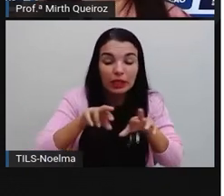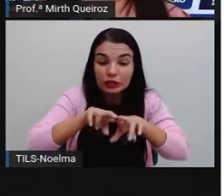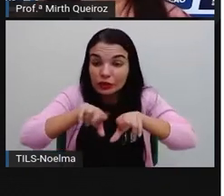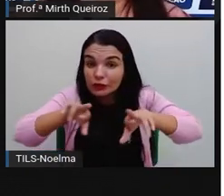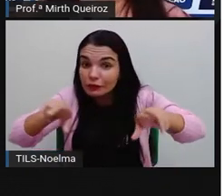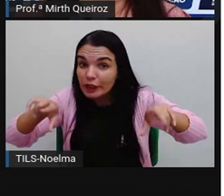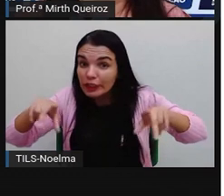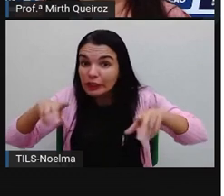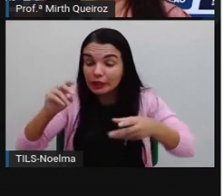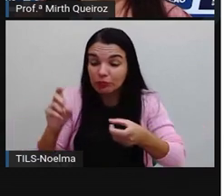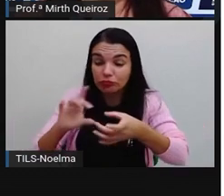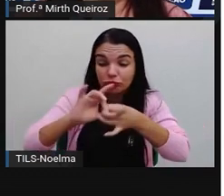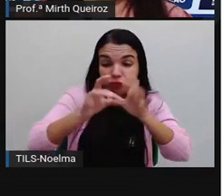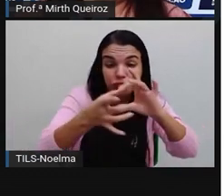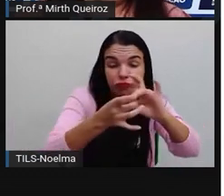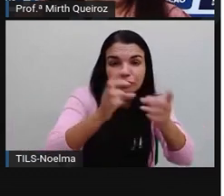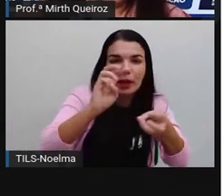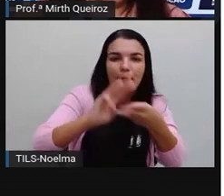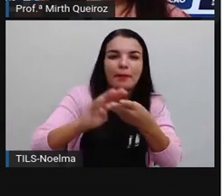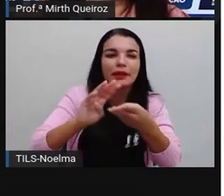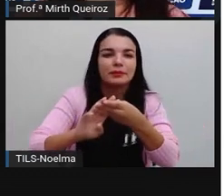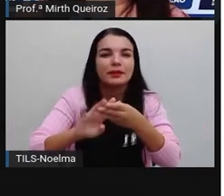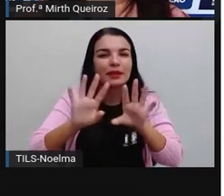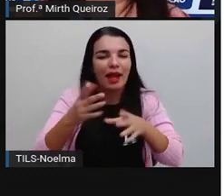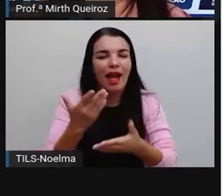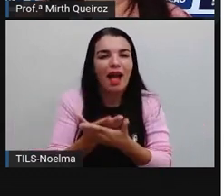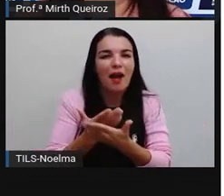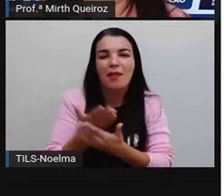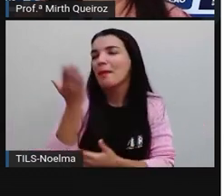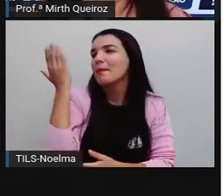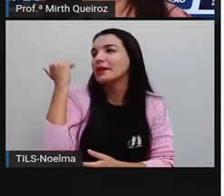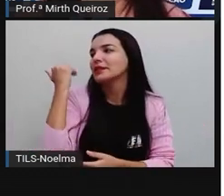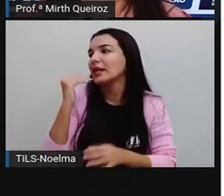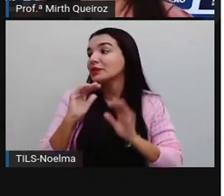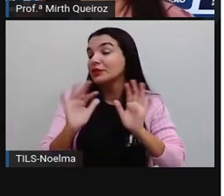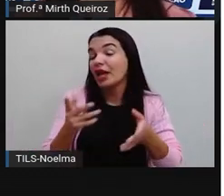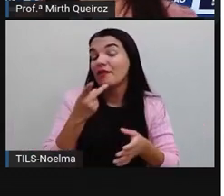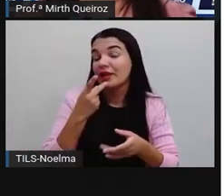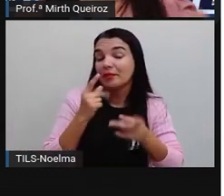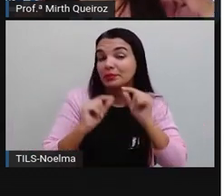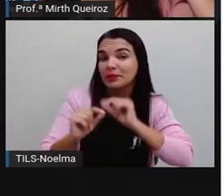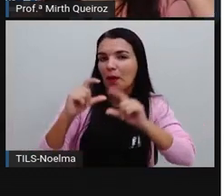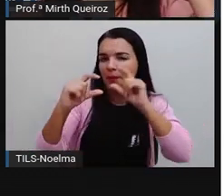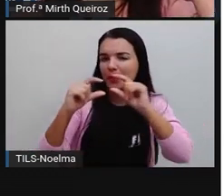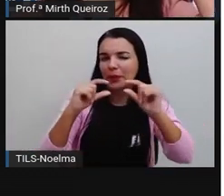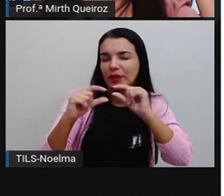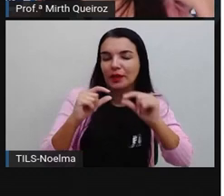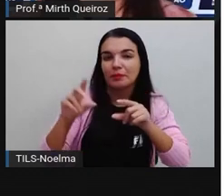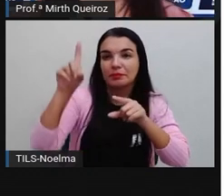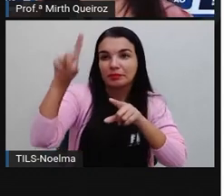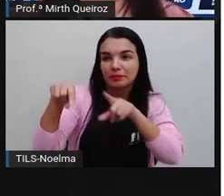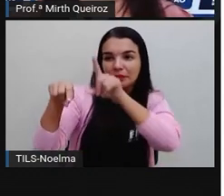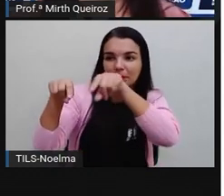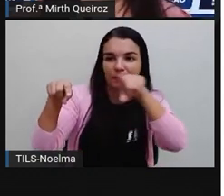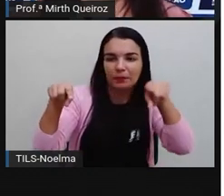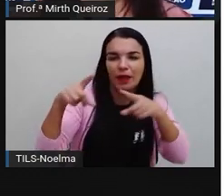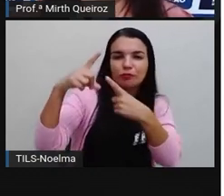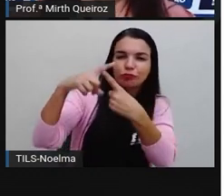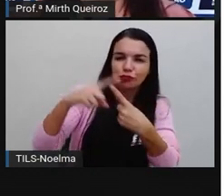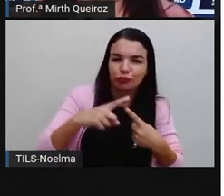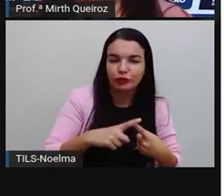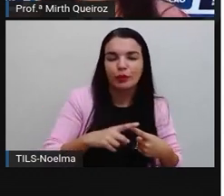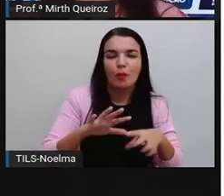matemáticos. Na aula passada, nós já falamos aí um pouquinho sobre os gráficos, sobre os tipos de gráficos,